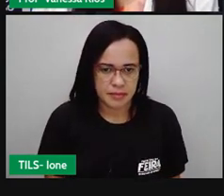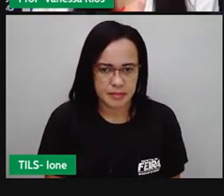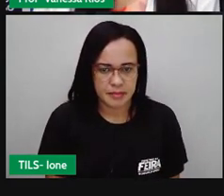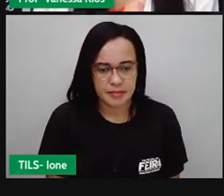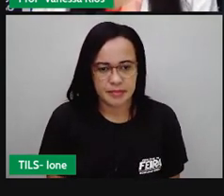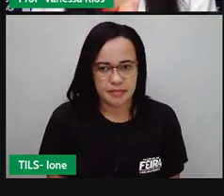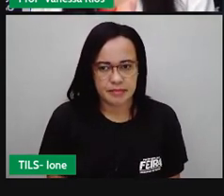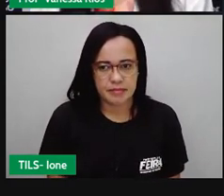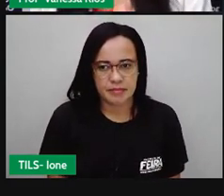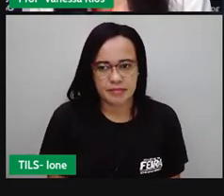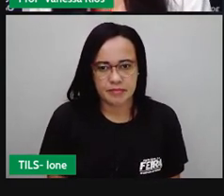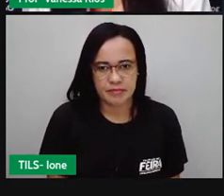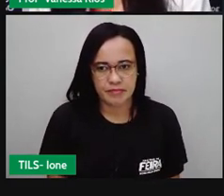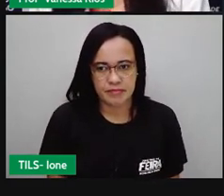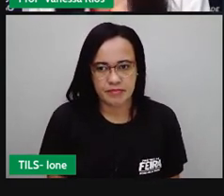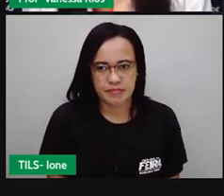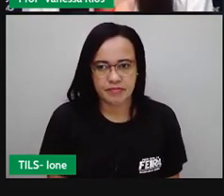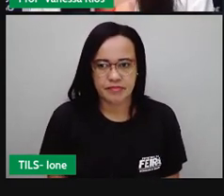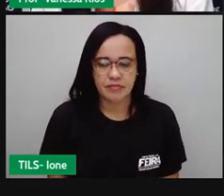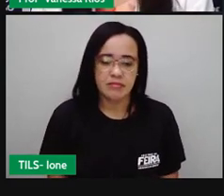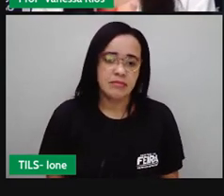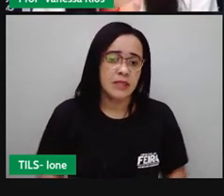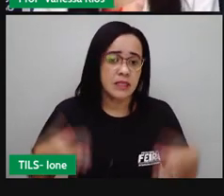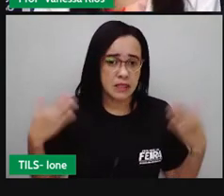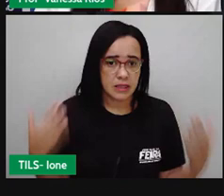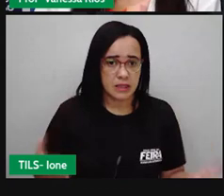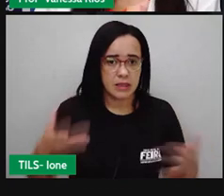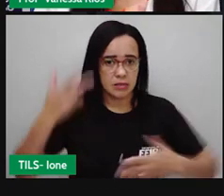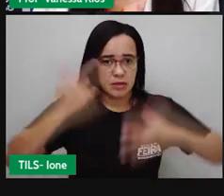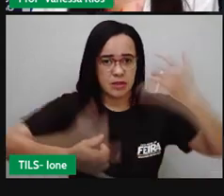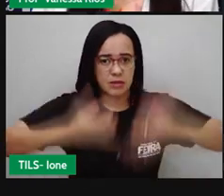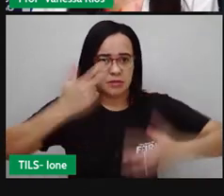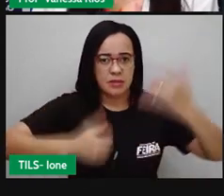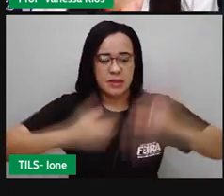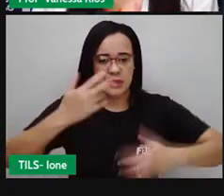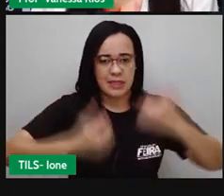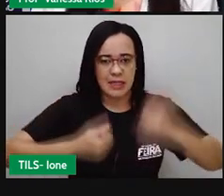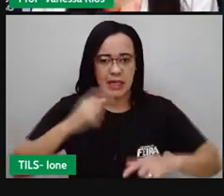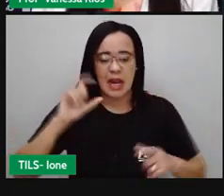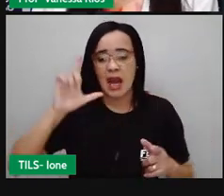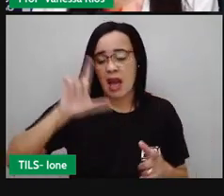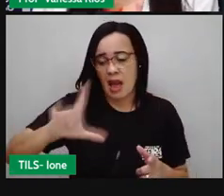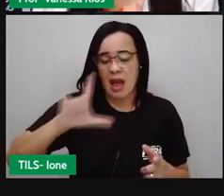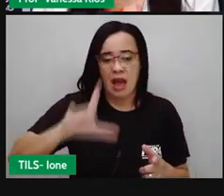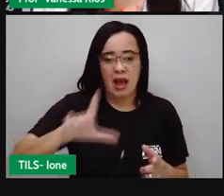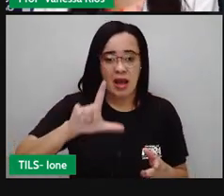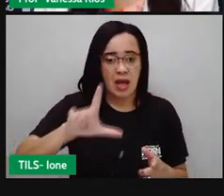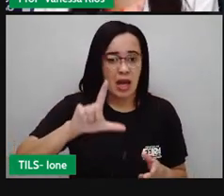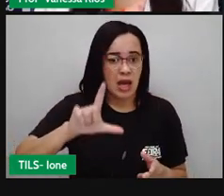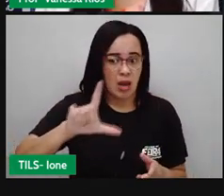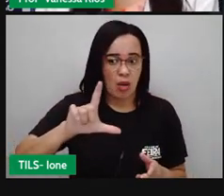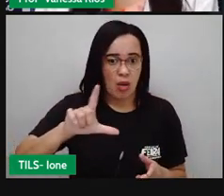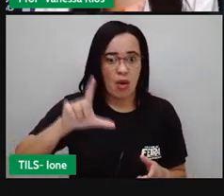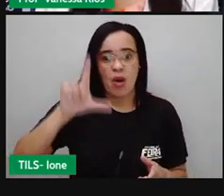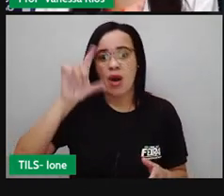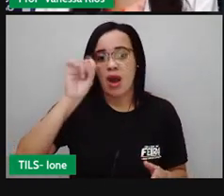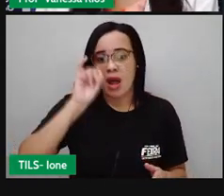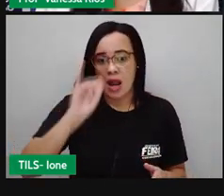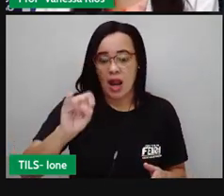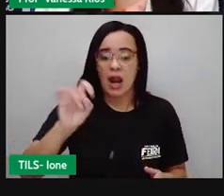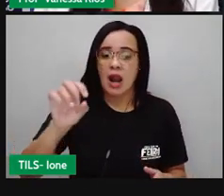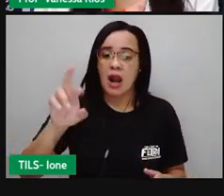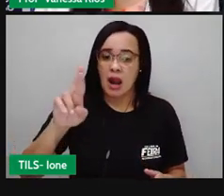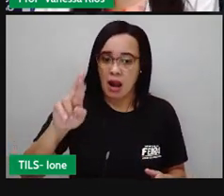E aí por falar em litros, não é? E lembrar aí, ó, dessa medida, aí a Pró